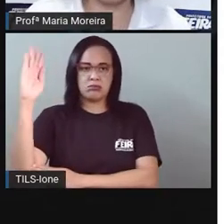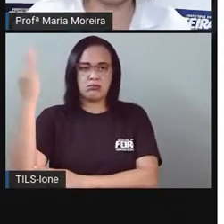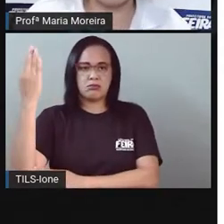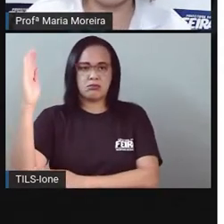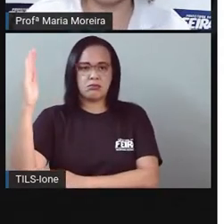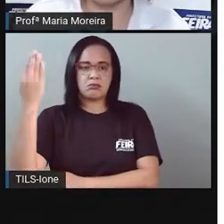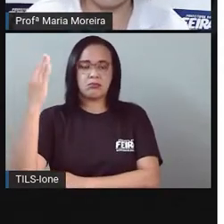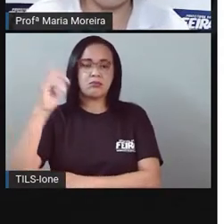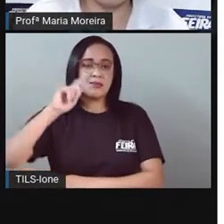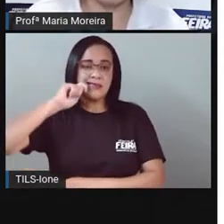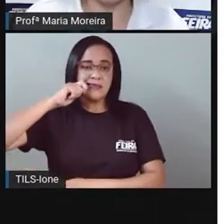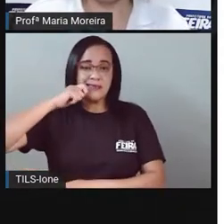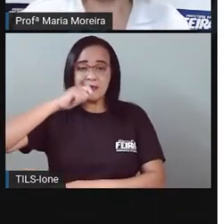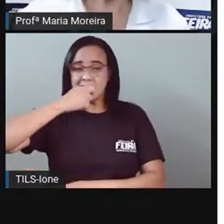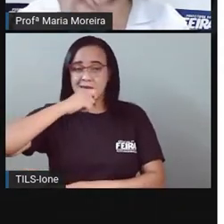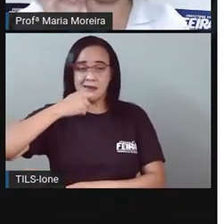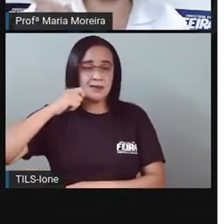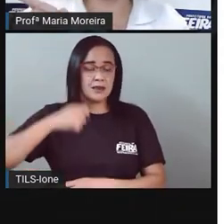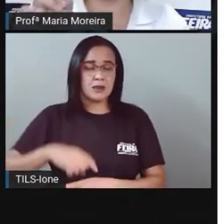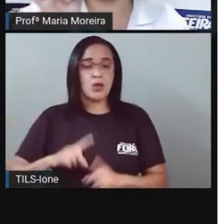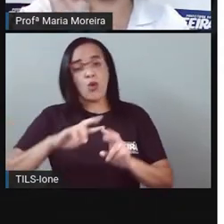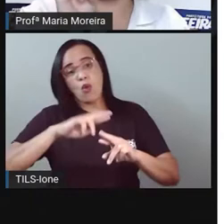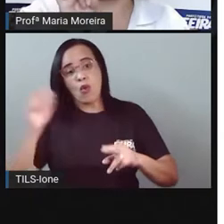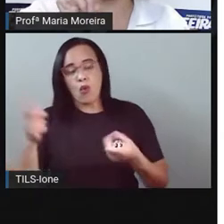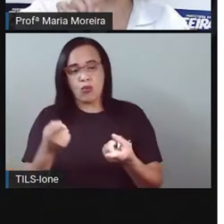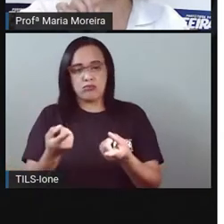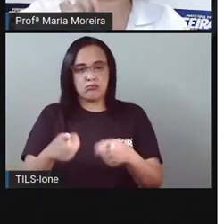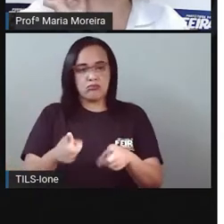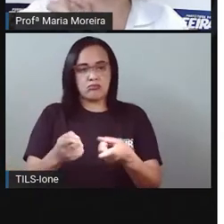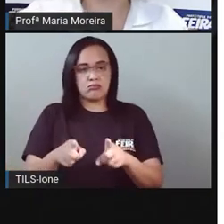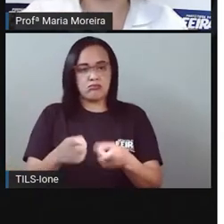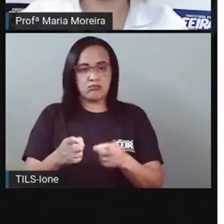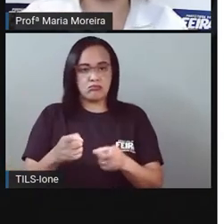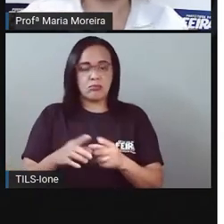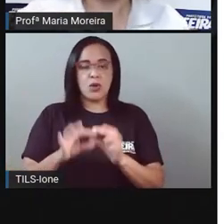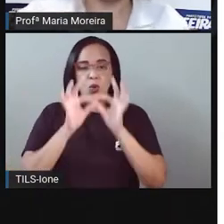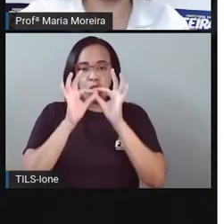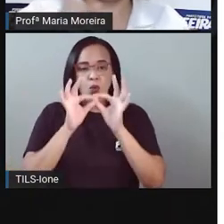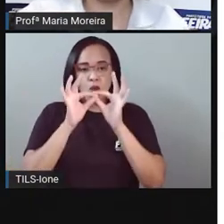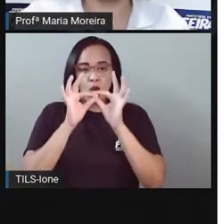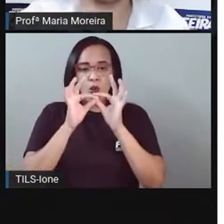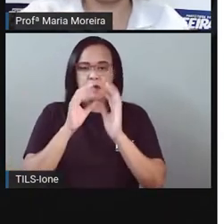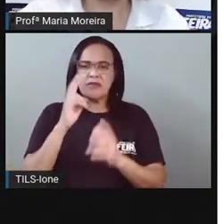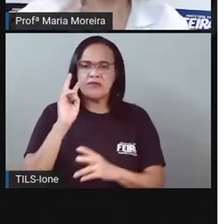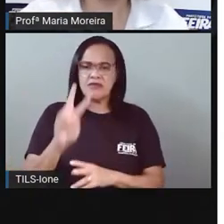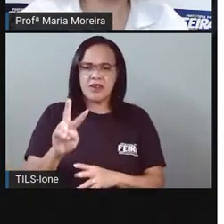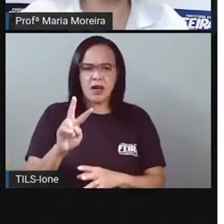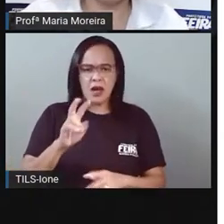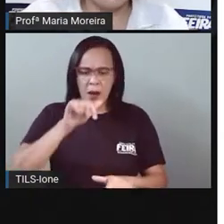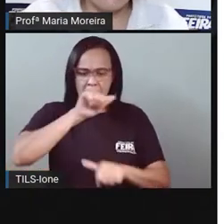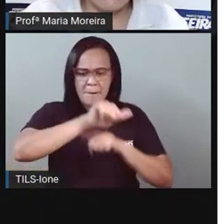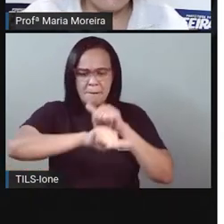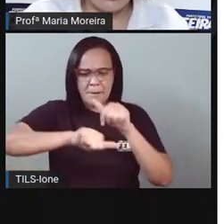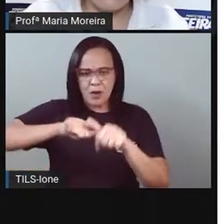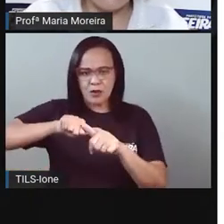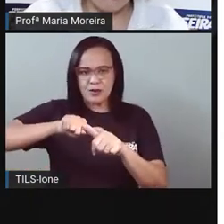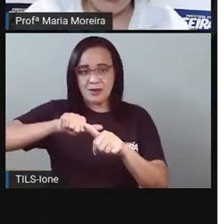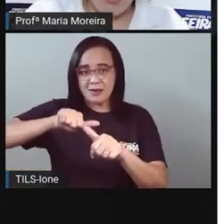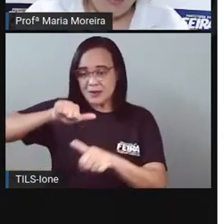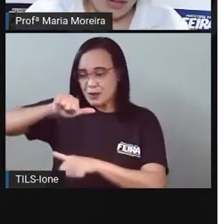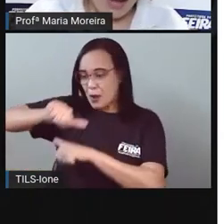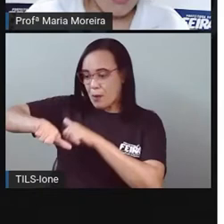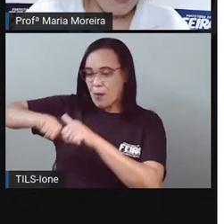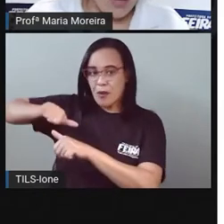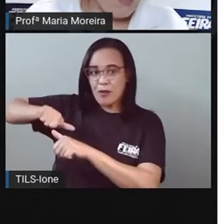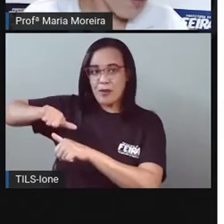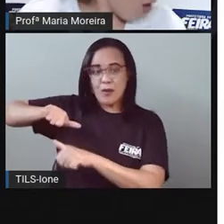palitinho de churrasco, um canudo, você vai observar que a posição da sombra, ele vai o quê? Mudando, né? Então, o